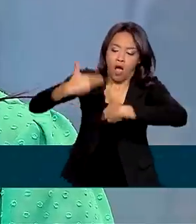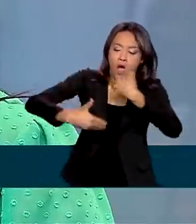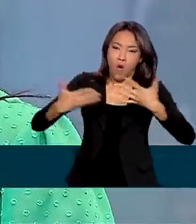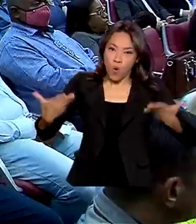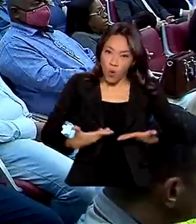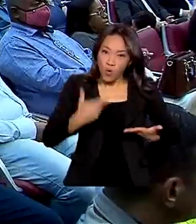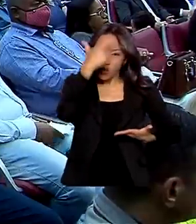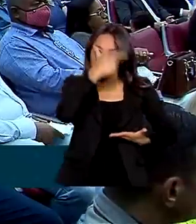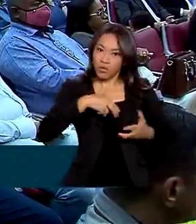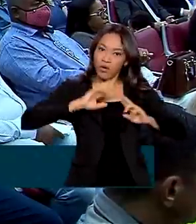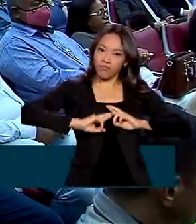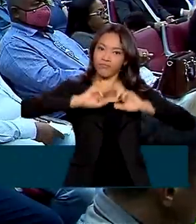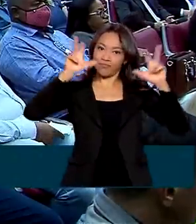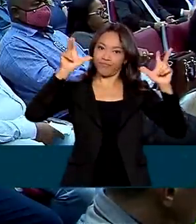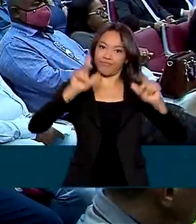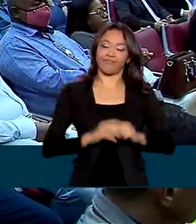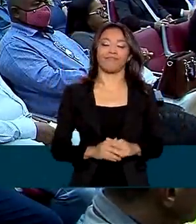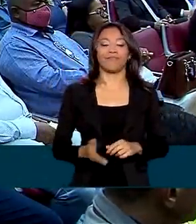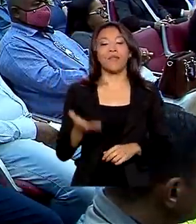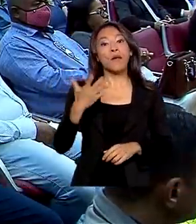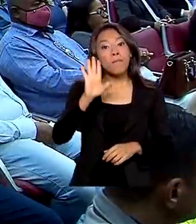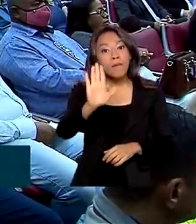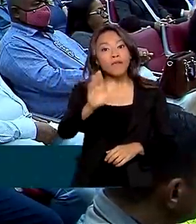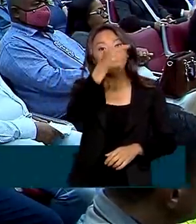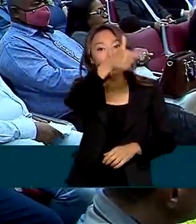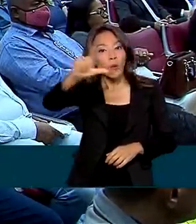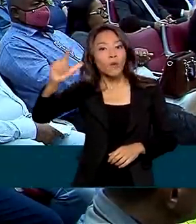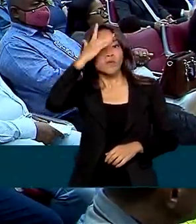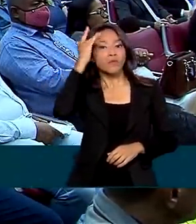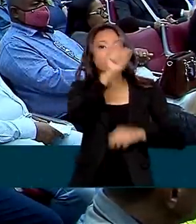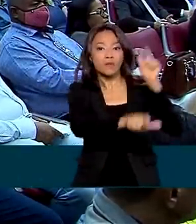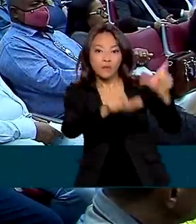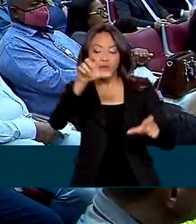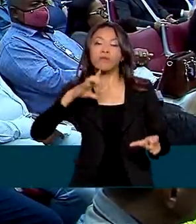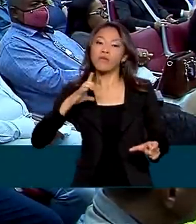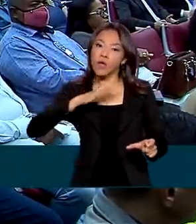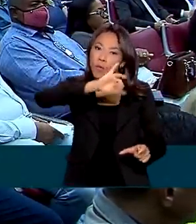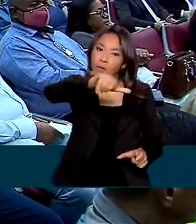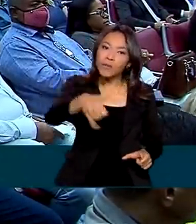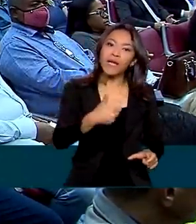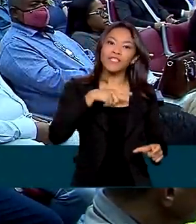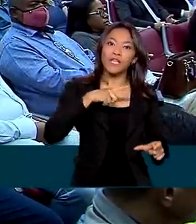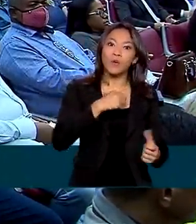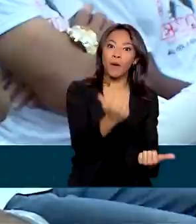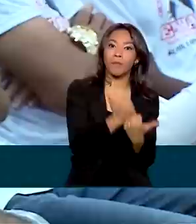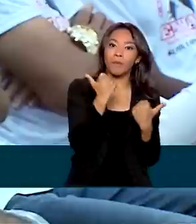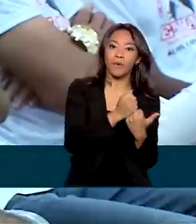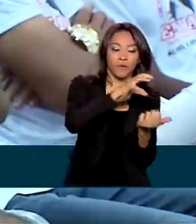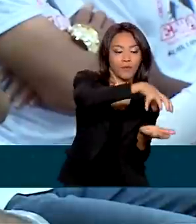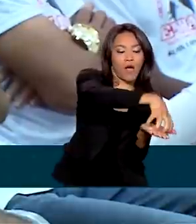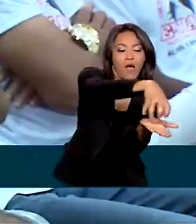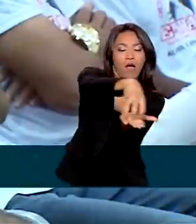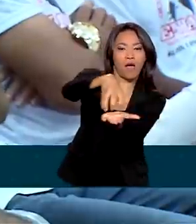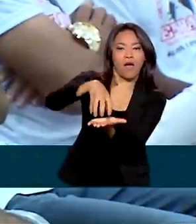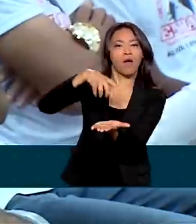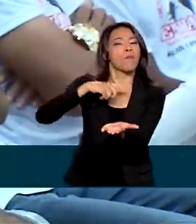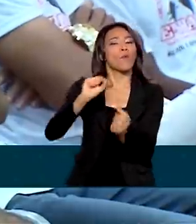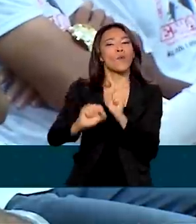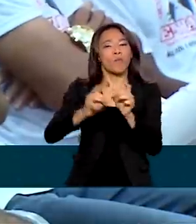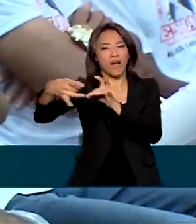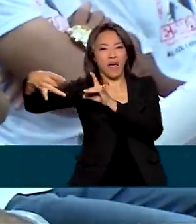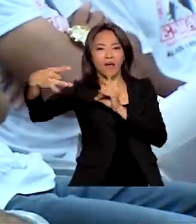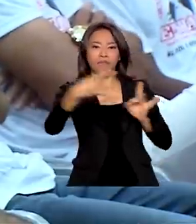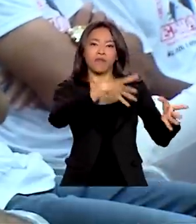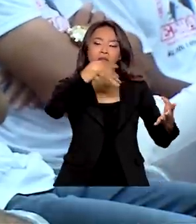outra pessoa. Mais pessoas agora terão oportunidade de contar com o acolhimento de uma comunidade terapêutica para superar a